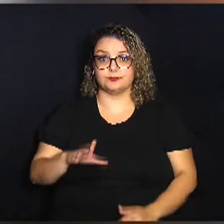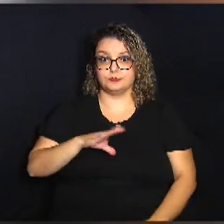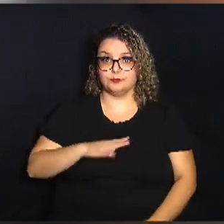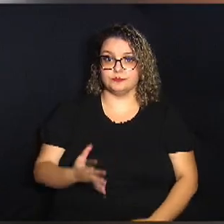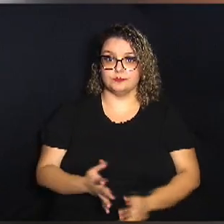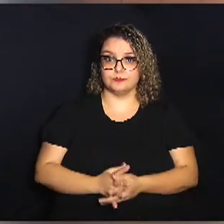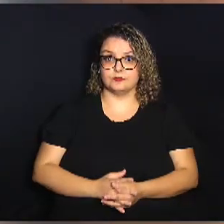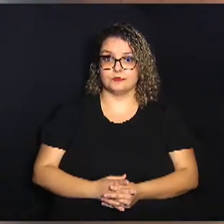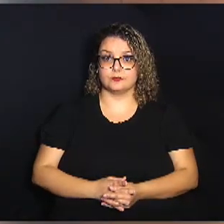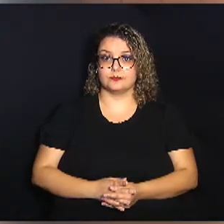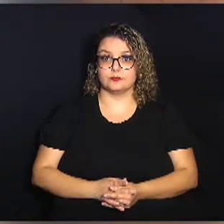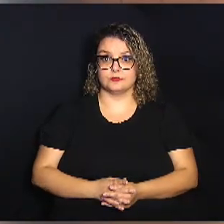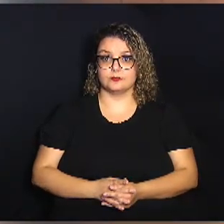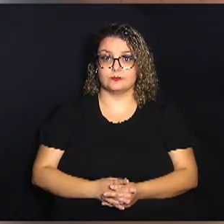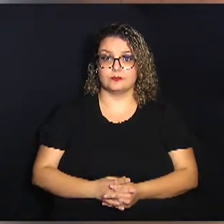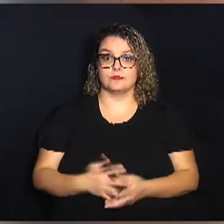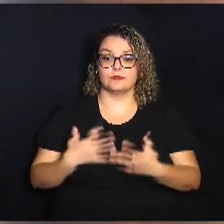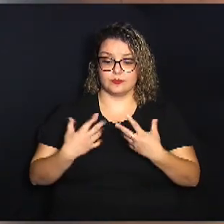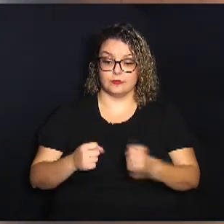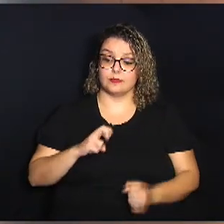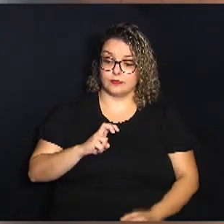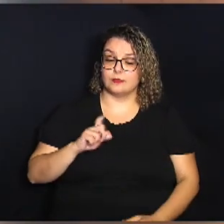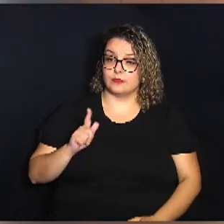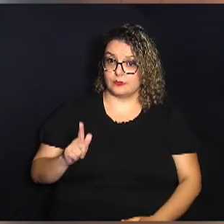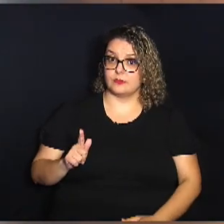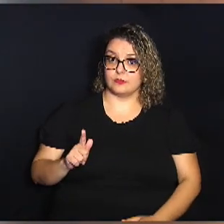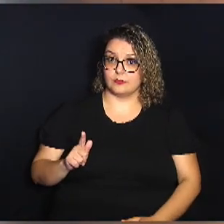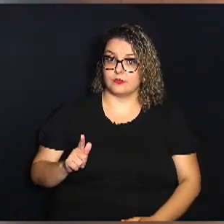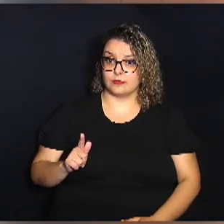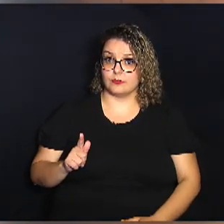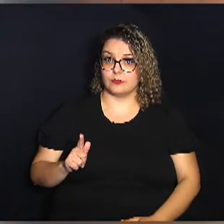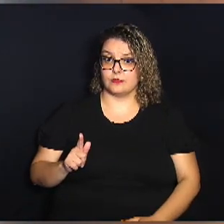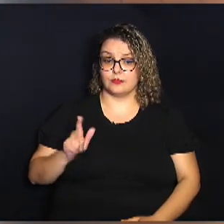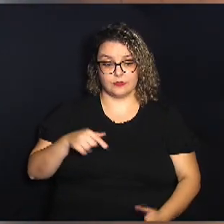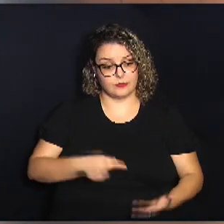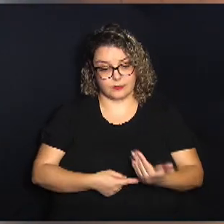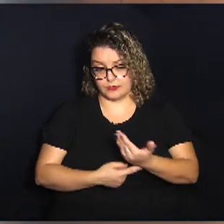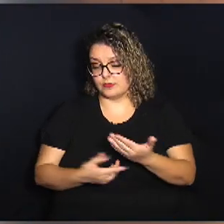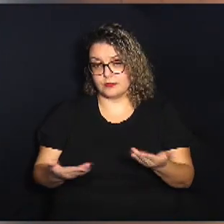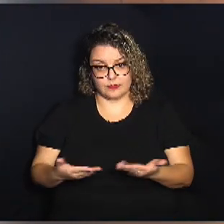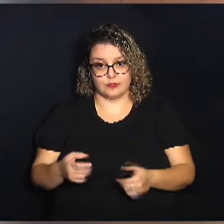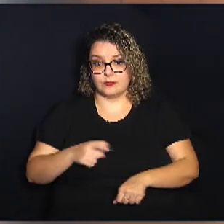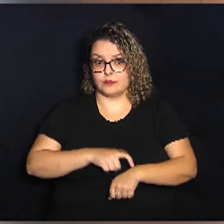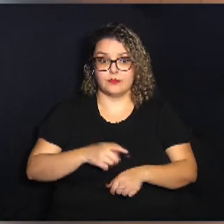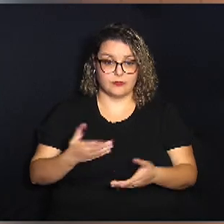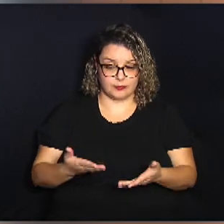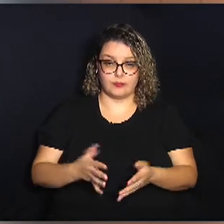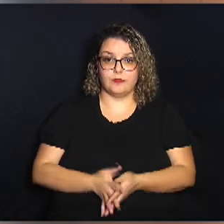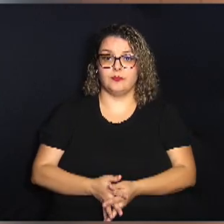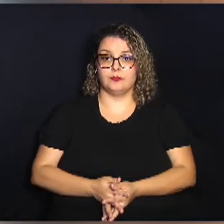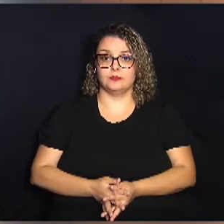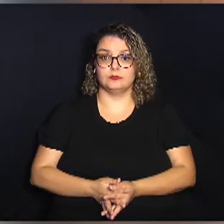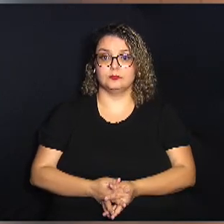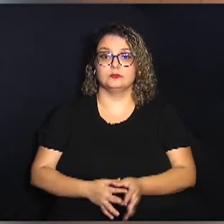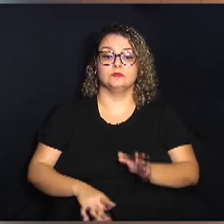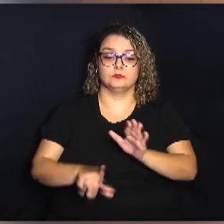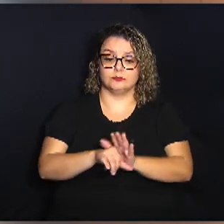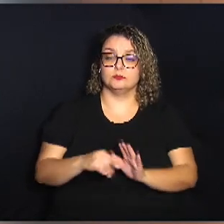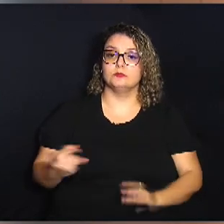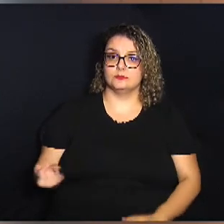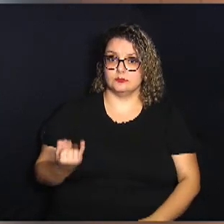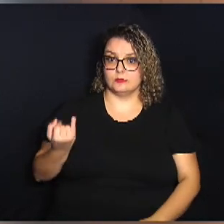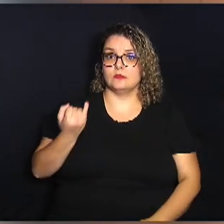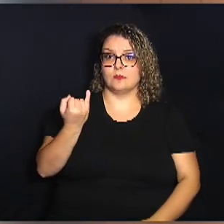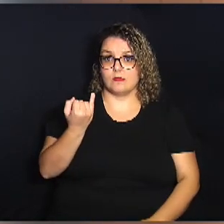abraçar a 5G que é a tecnologia hoje de momento então é lei muito importante